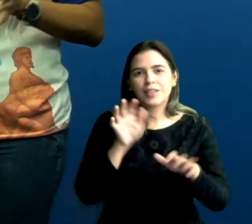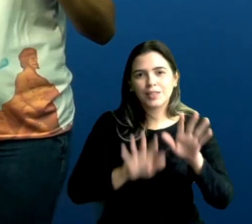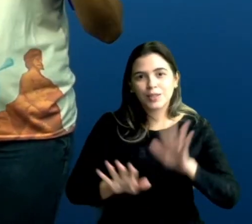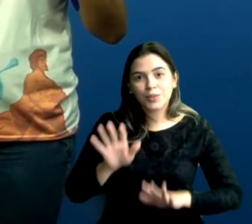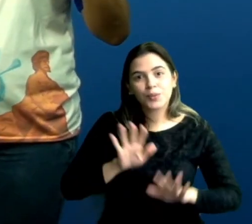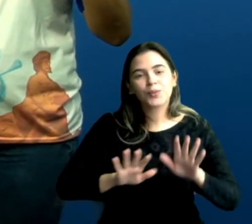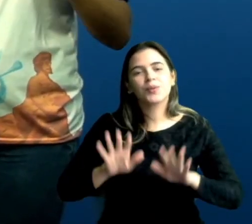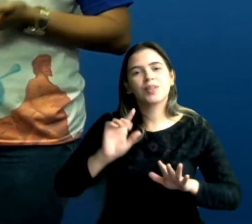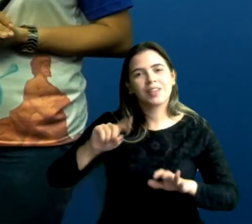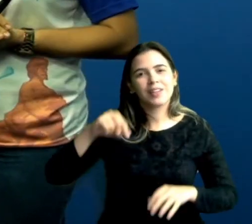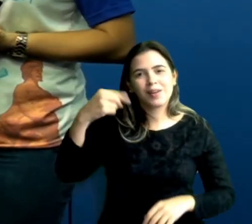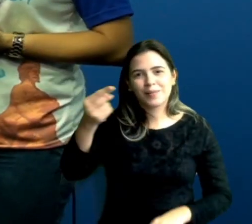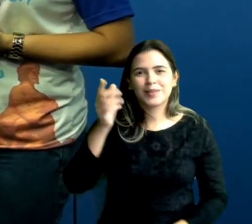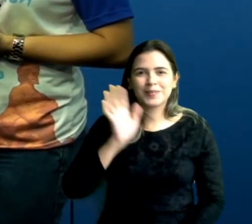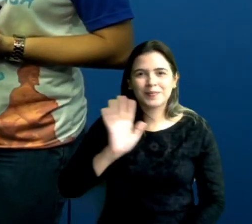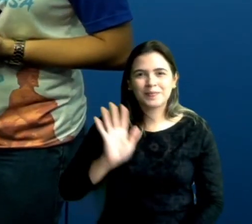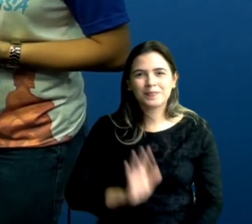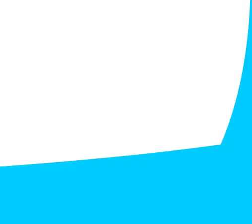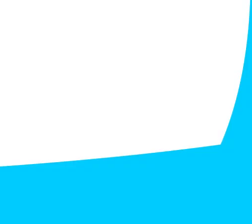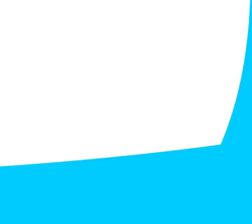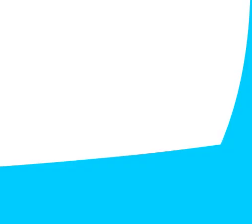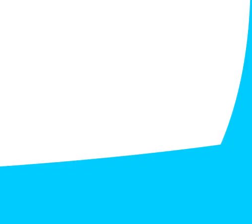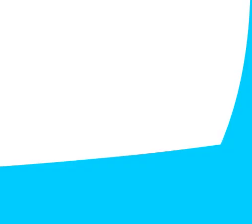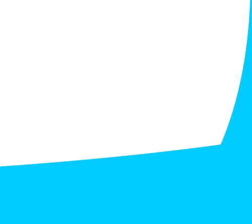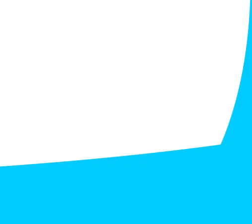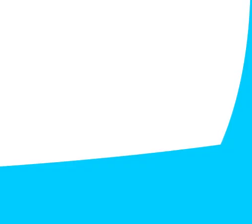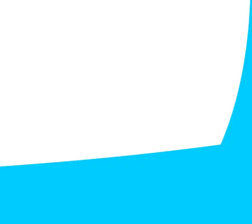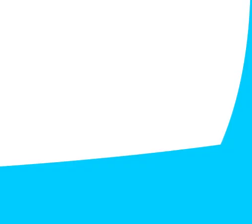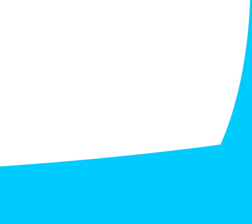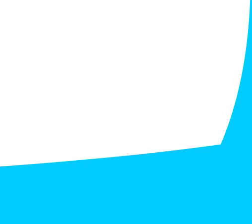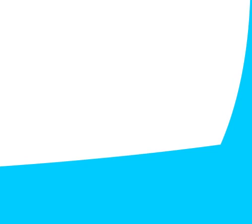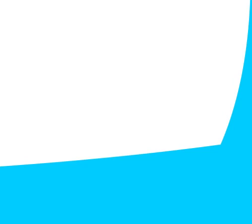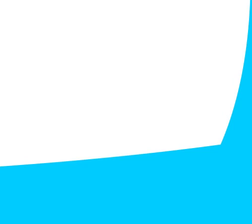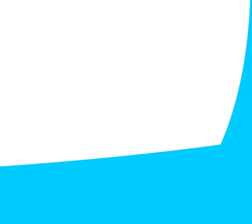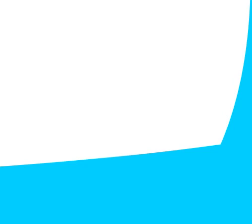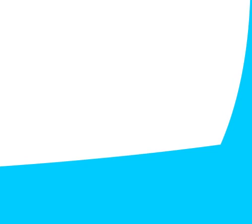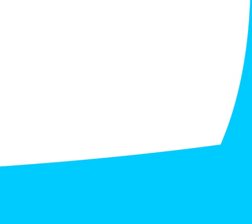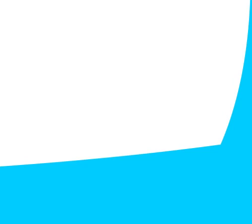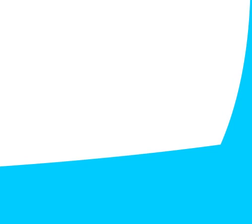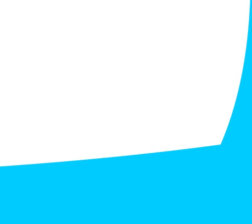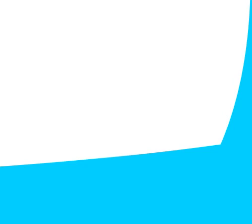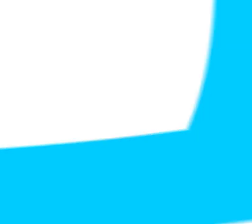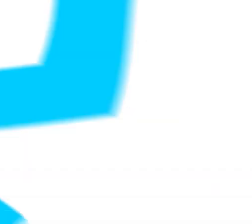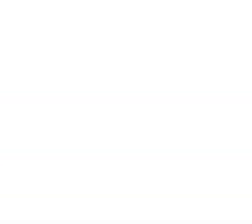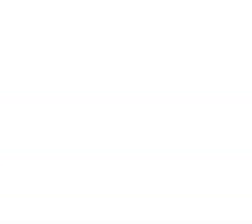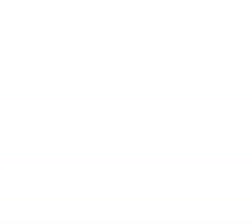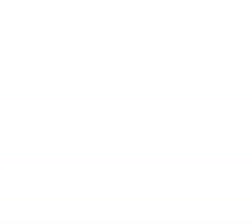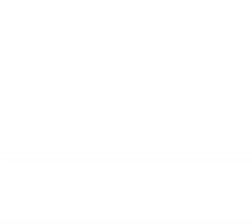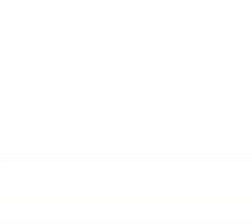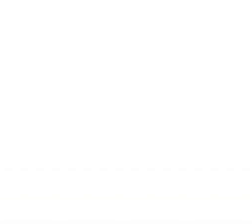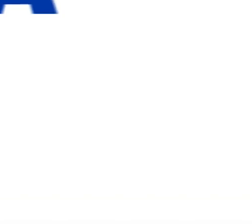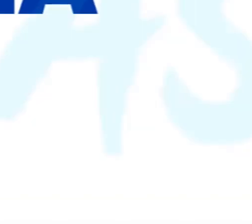e até a próxima! Tchau, tchau, tchau,